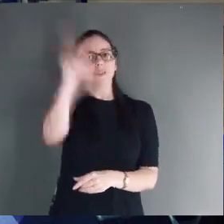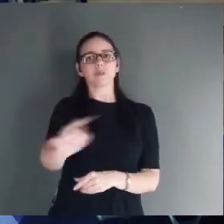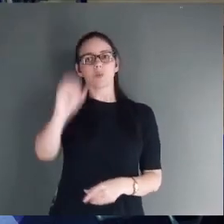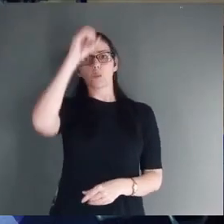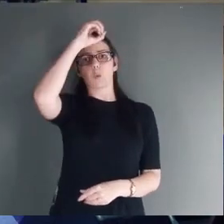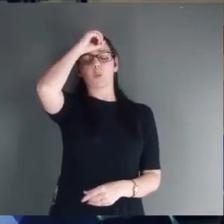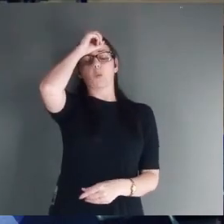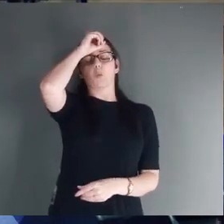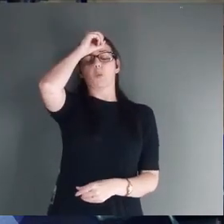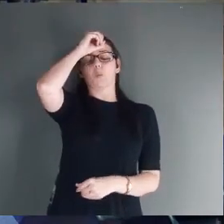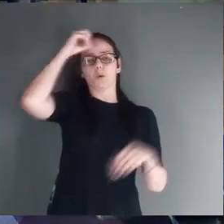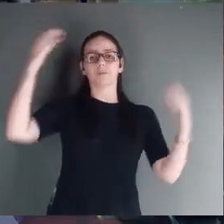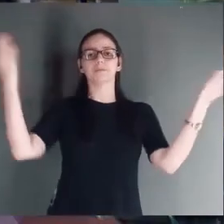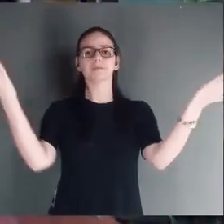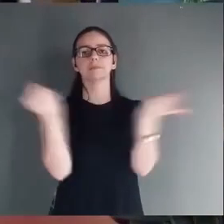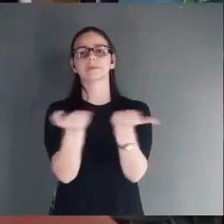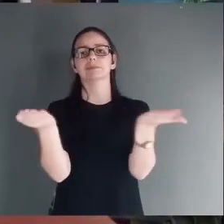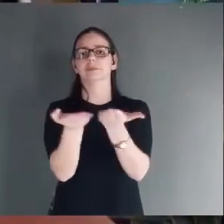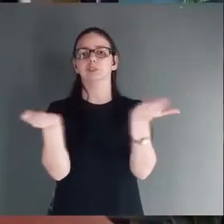E hoje.